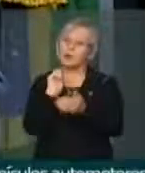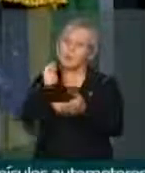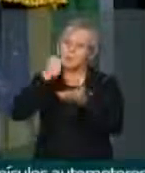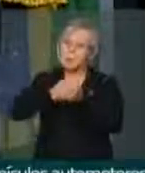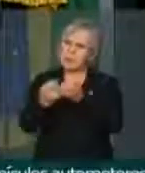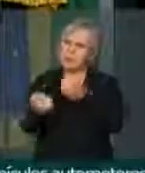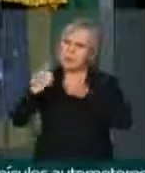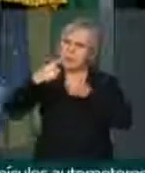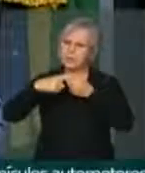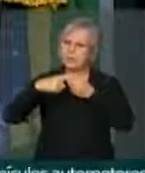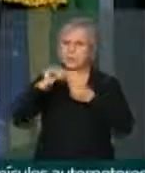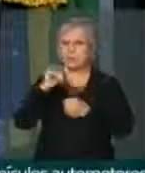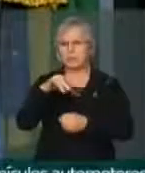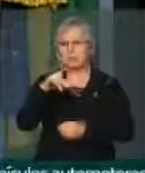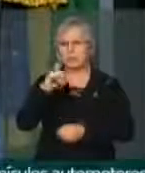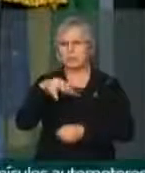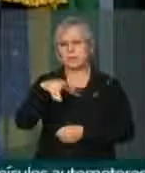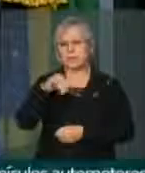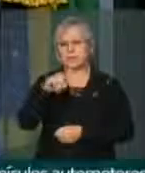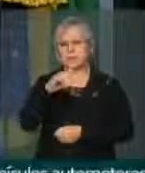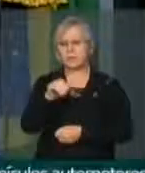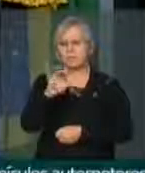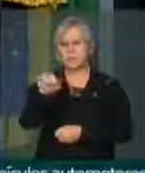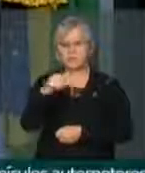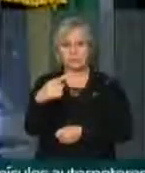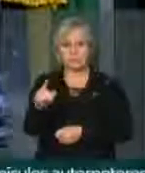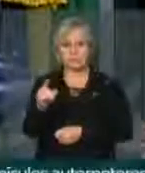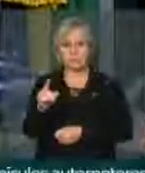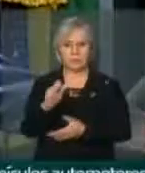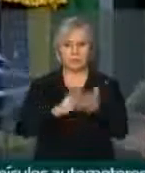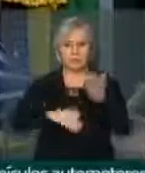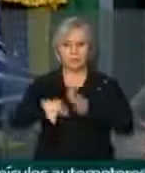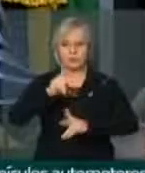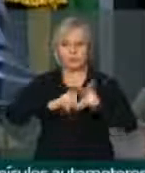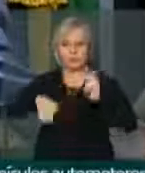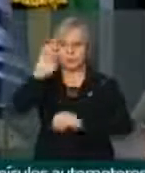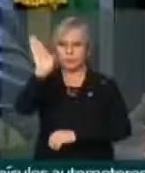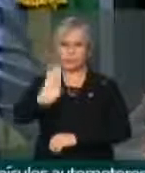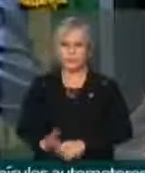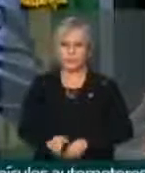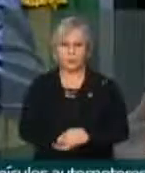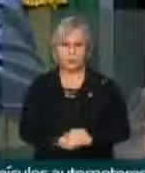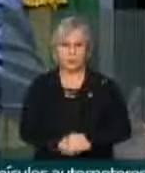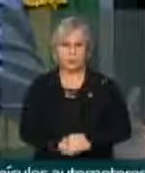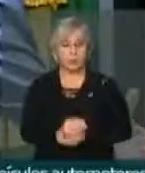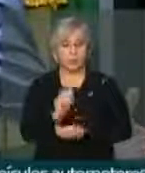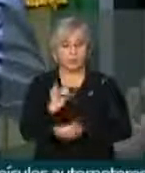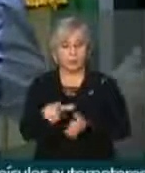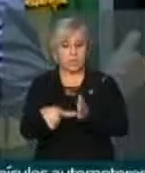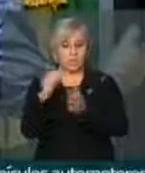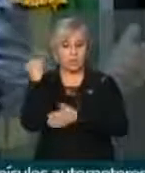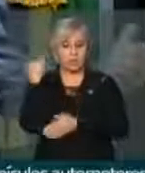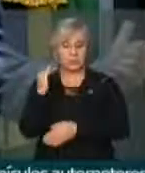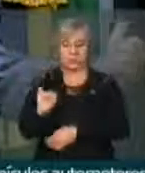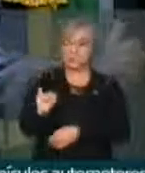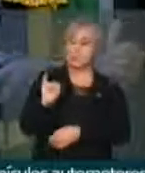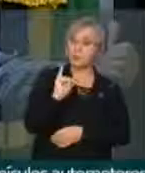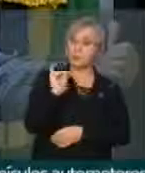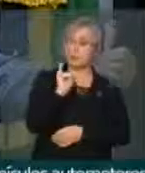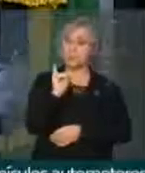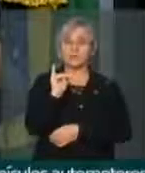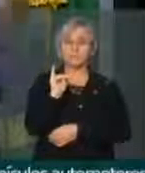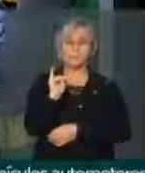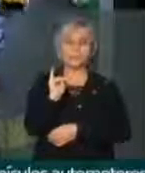o patrimônio do cidadão comum brasileiro. Se o extintor era fundamental, até dois meses